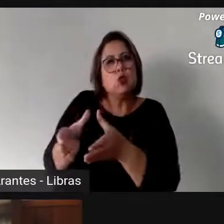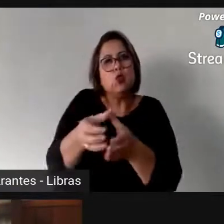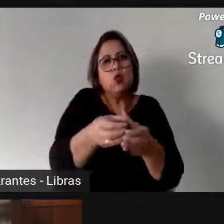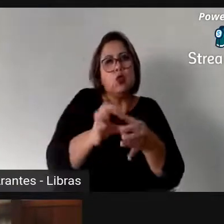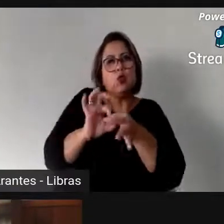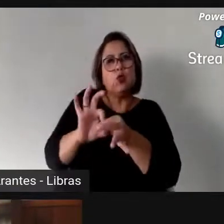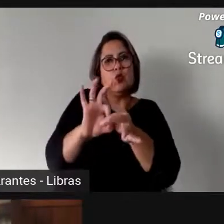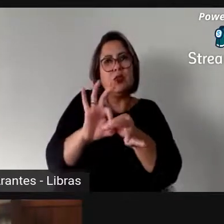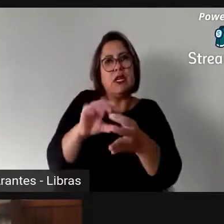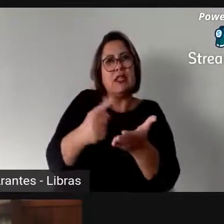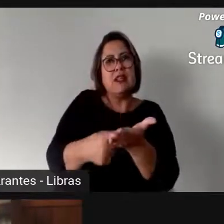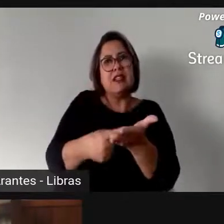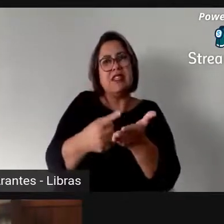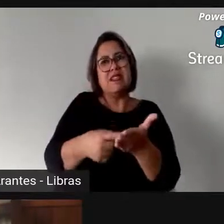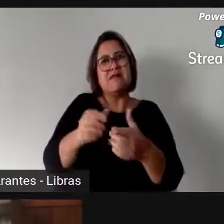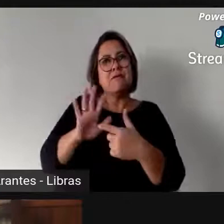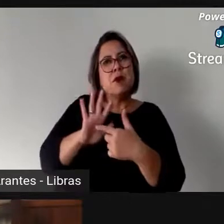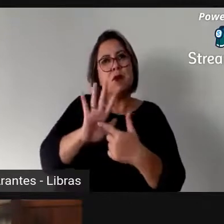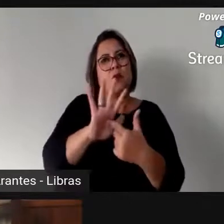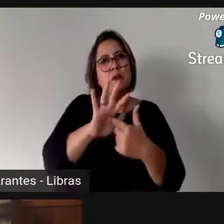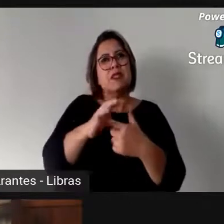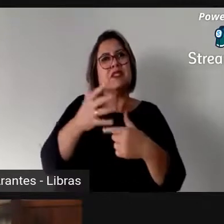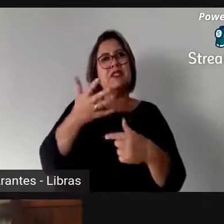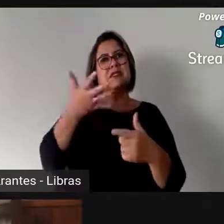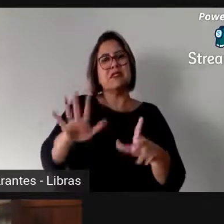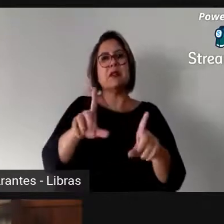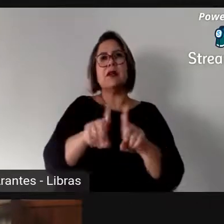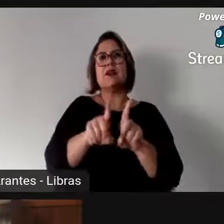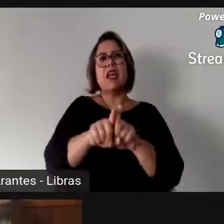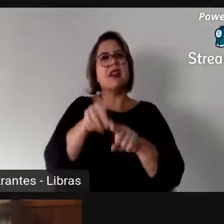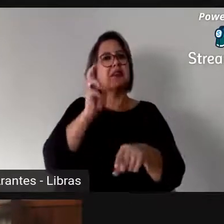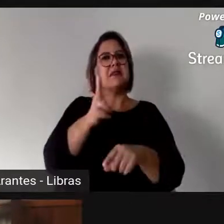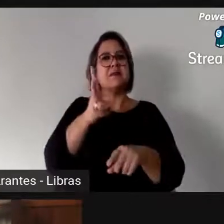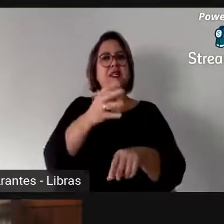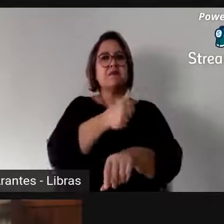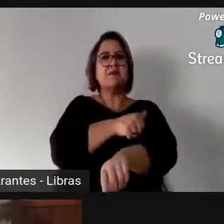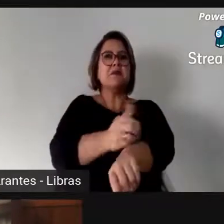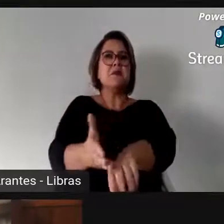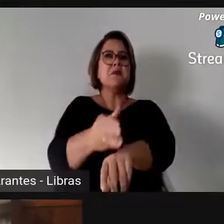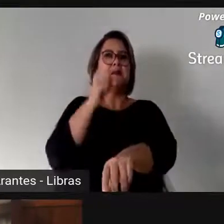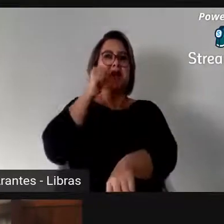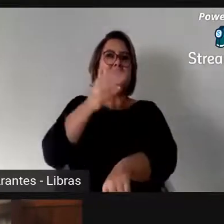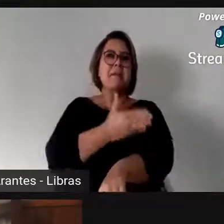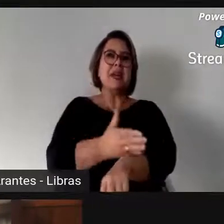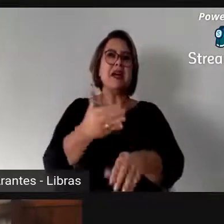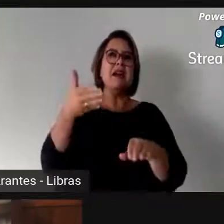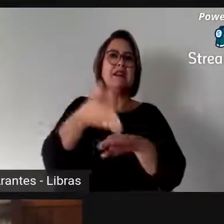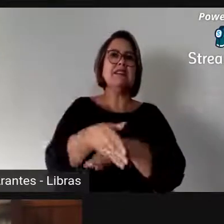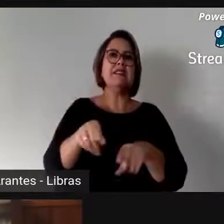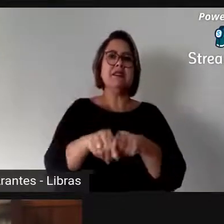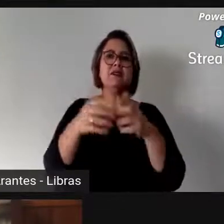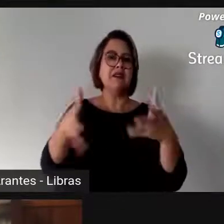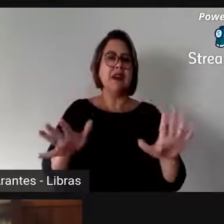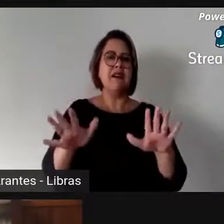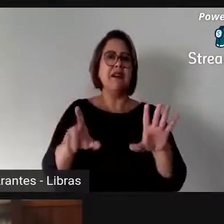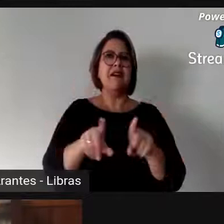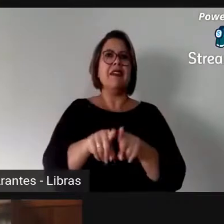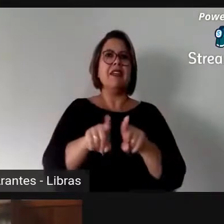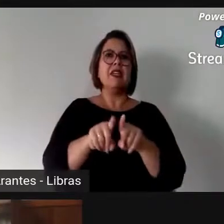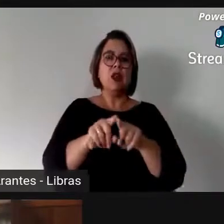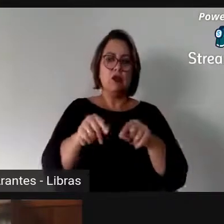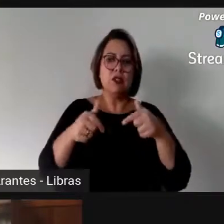repetirem um modelo burguês da nossa política, elas não entrarão. Então, para mim, que estou